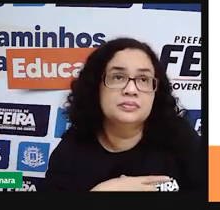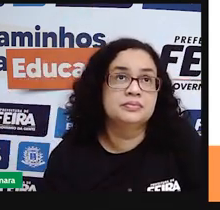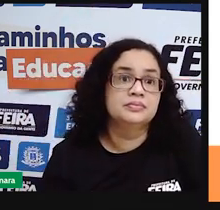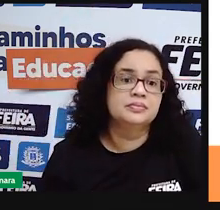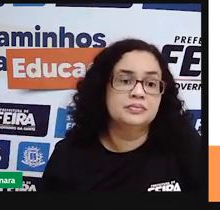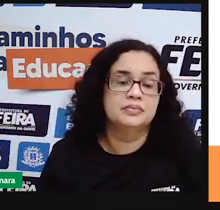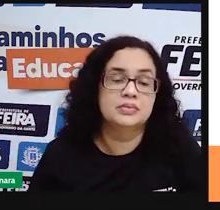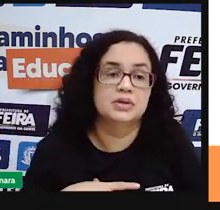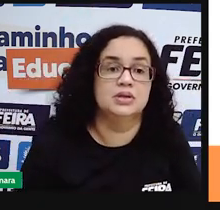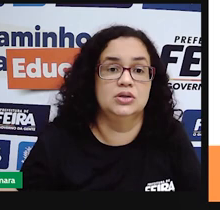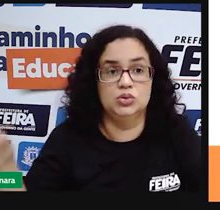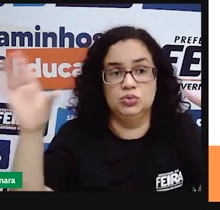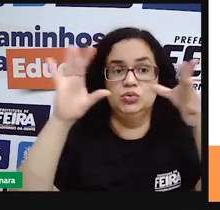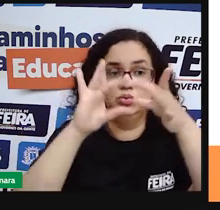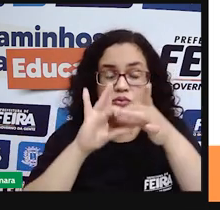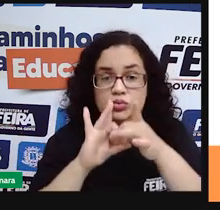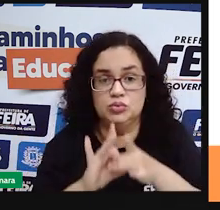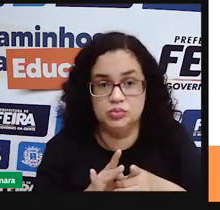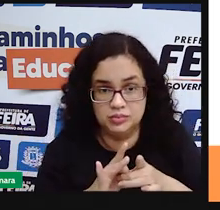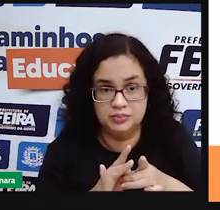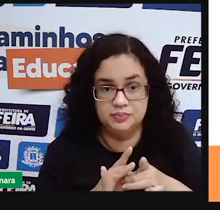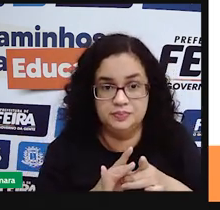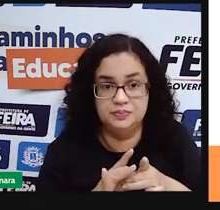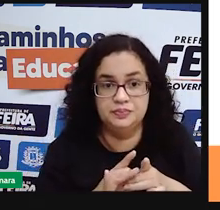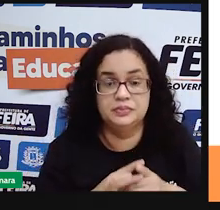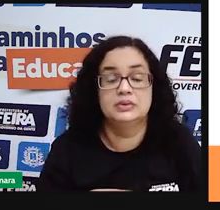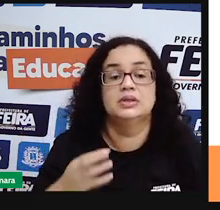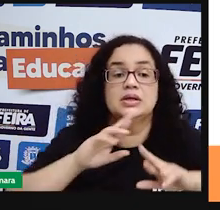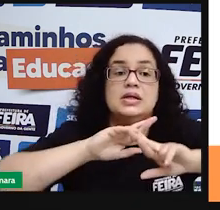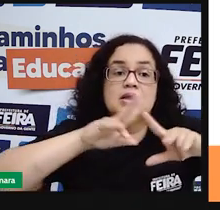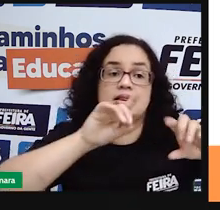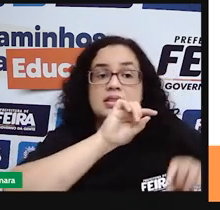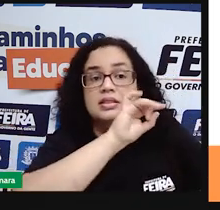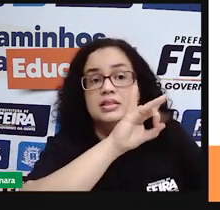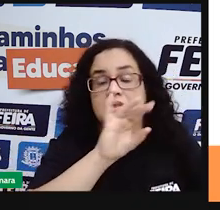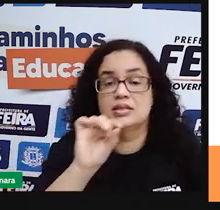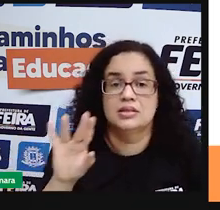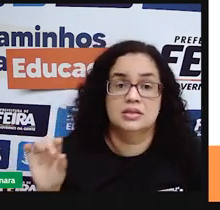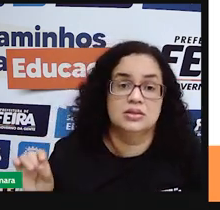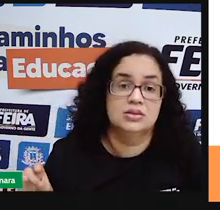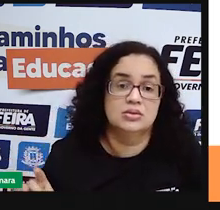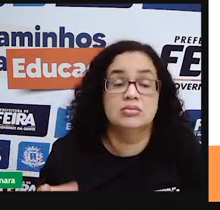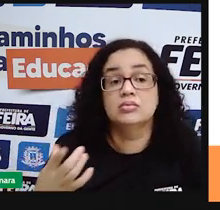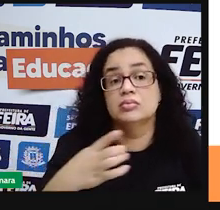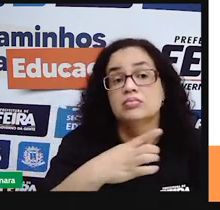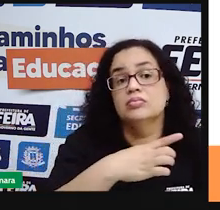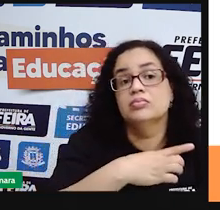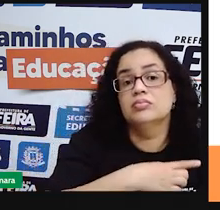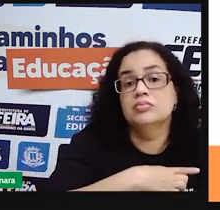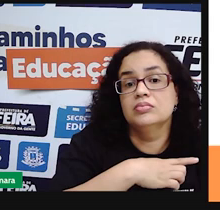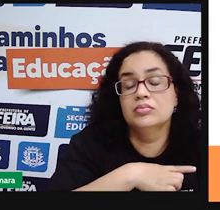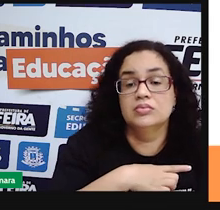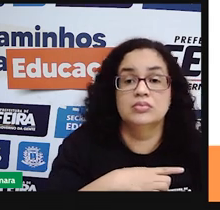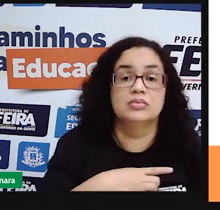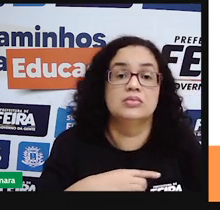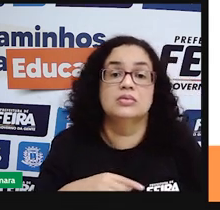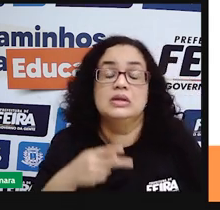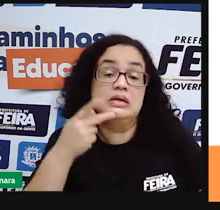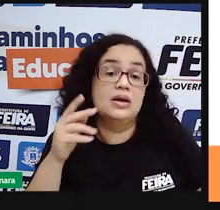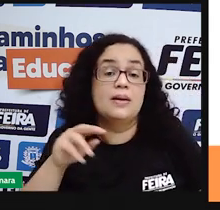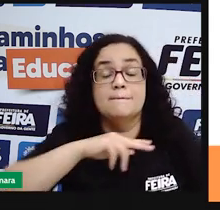relações de ação dos deveres que cada um deve fazer dentro da comunidade indígena que são